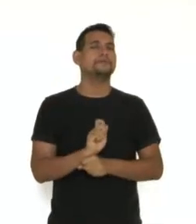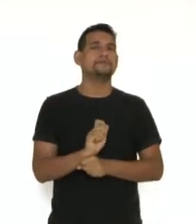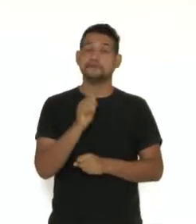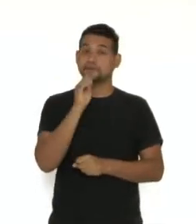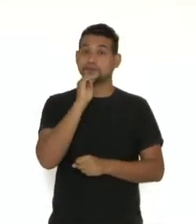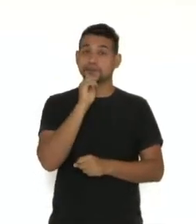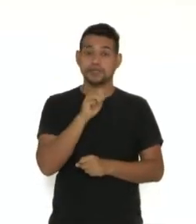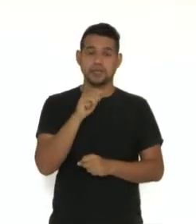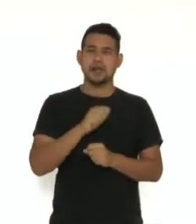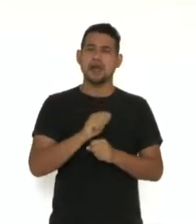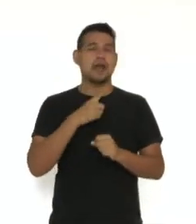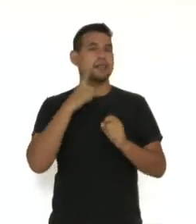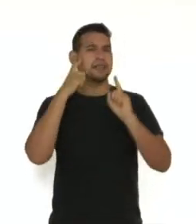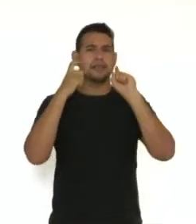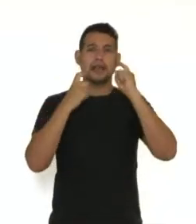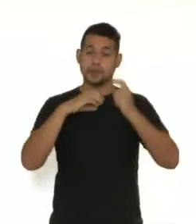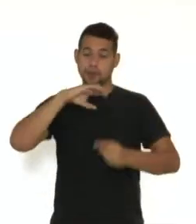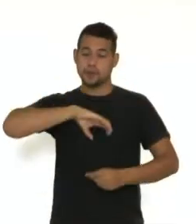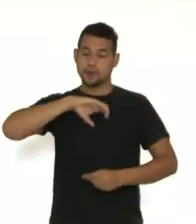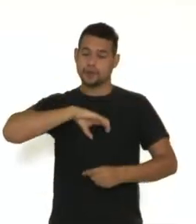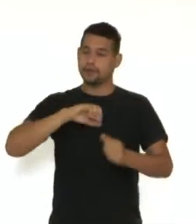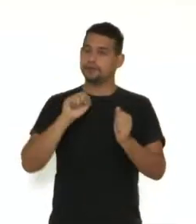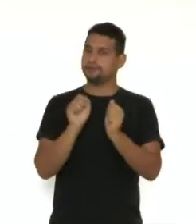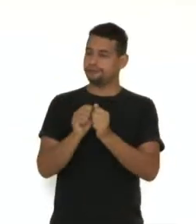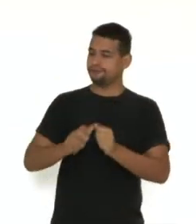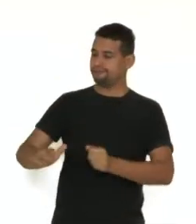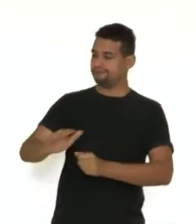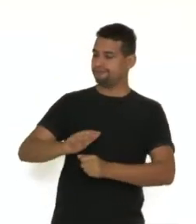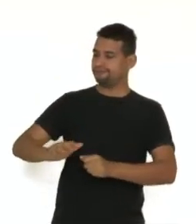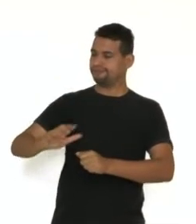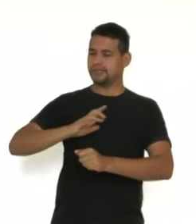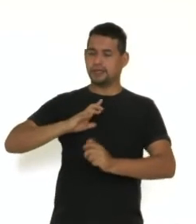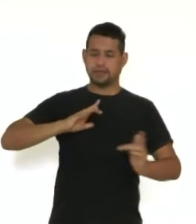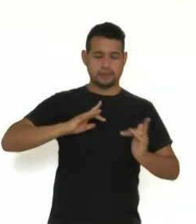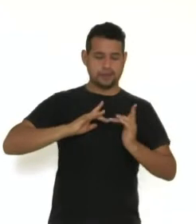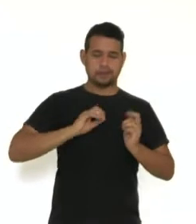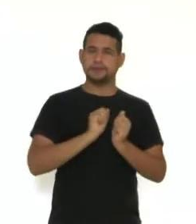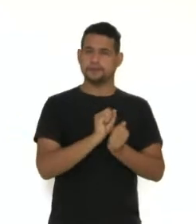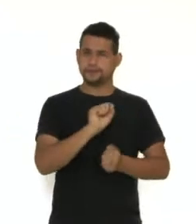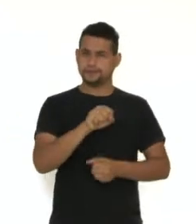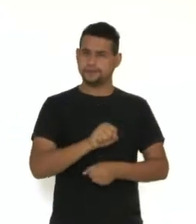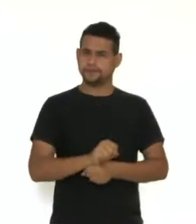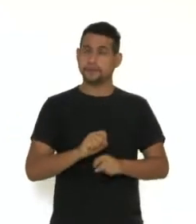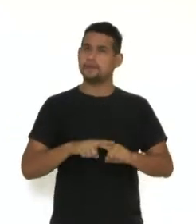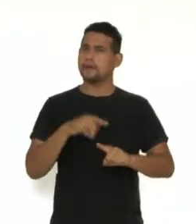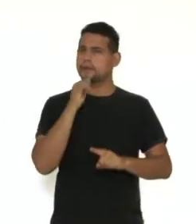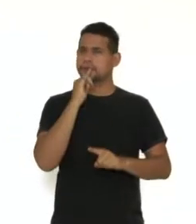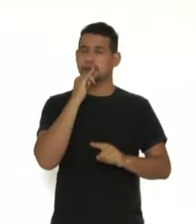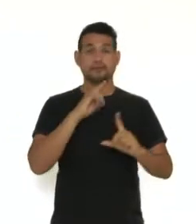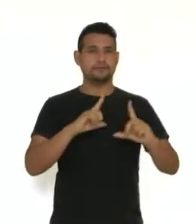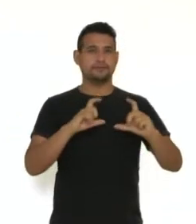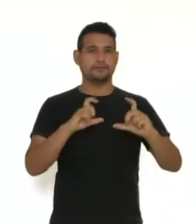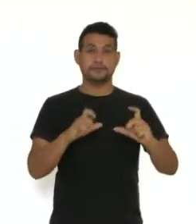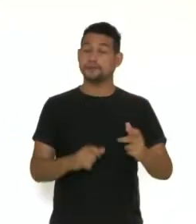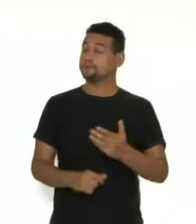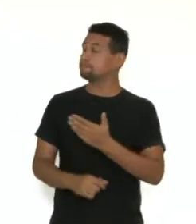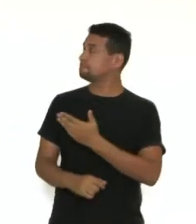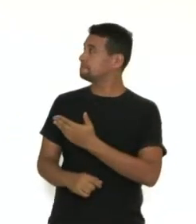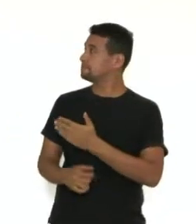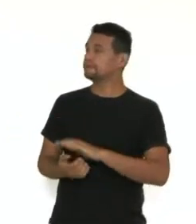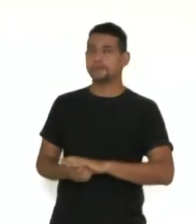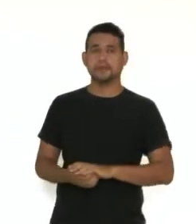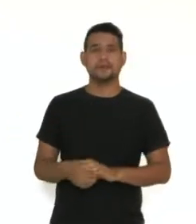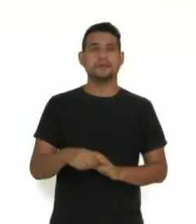molejo da língua portuguesa na sua terra reforçam esse vínculo. Aqui a imagem do autor, né?